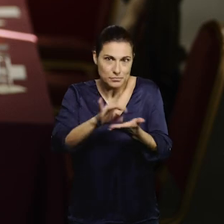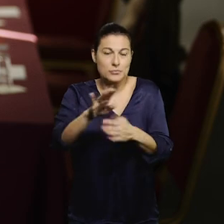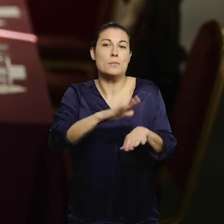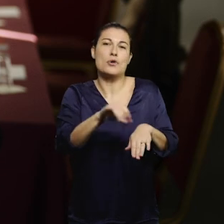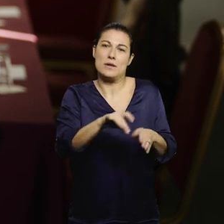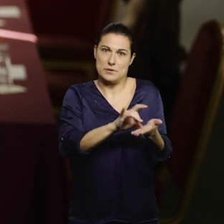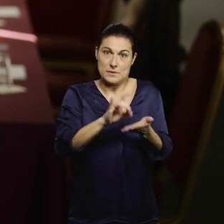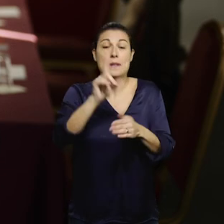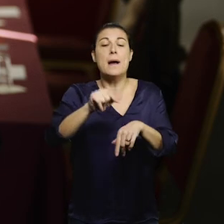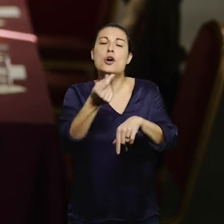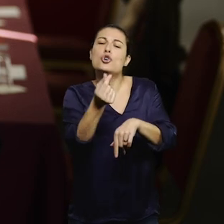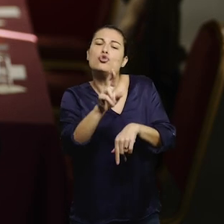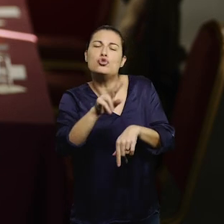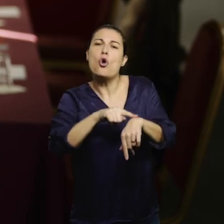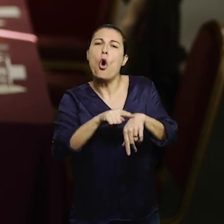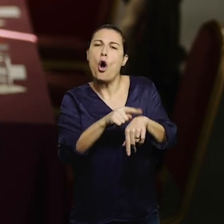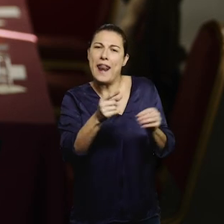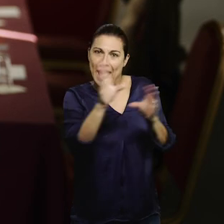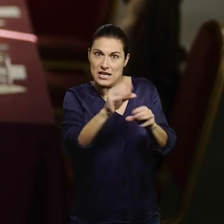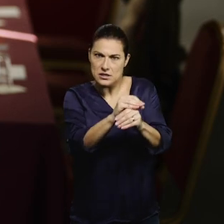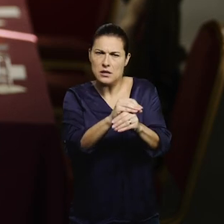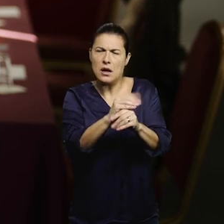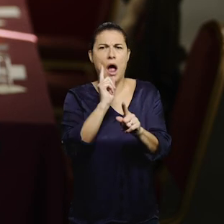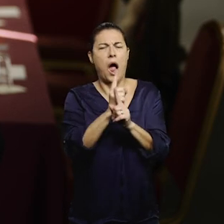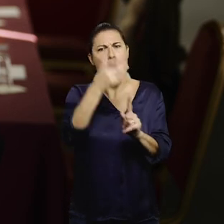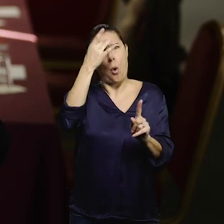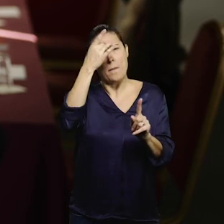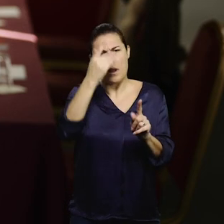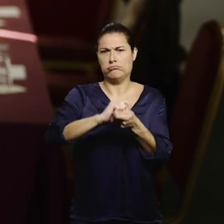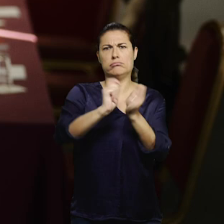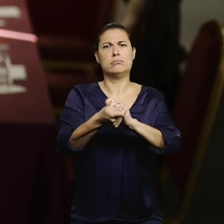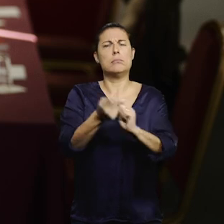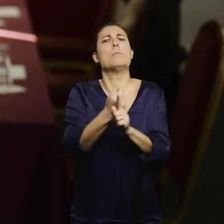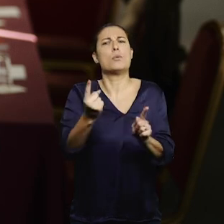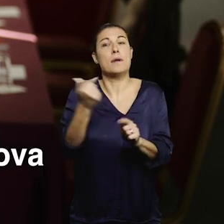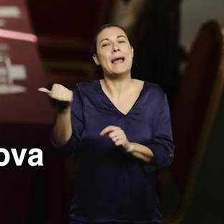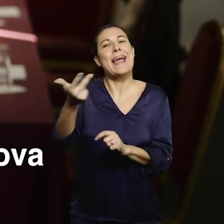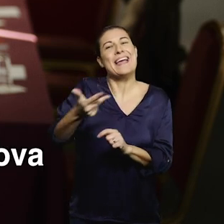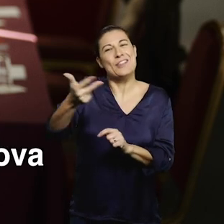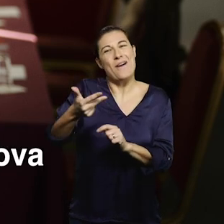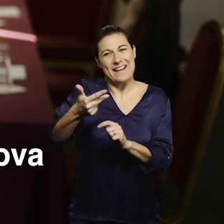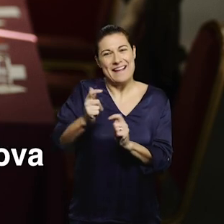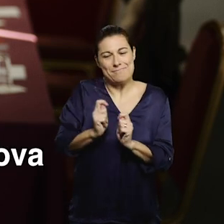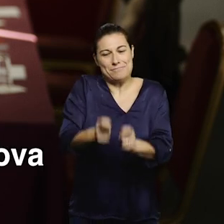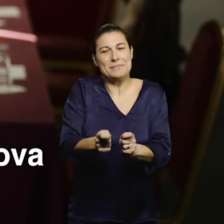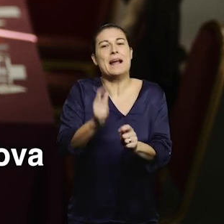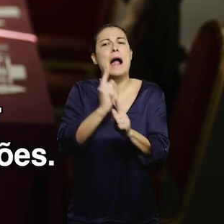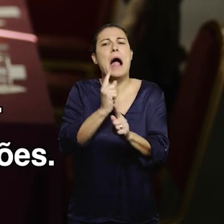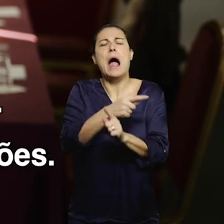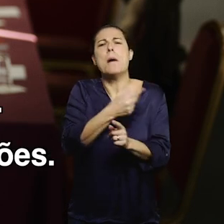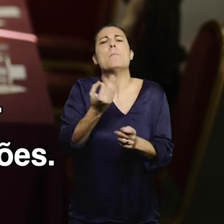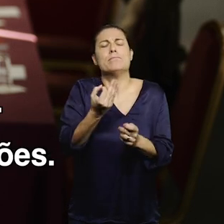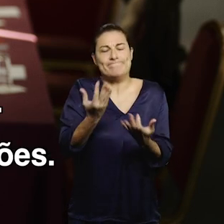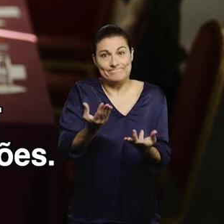Mas porque mudou de opinião e é hoje o guardião dessas regras injustas que a Troika cá deixou. Esta intransigência é mais uma